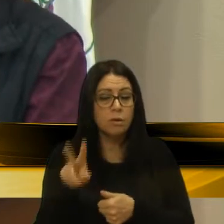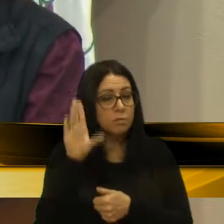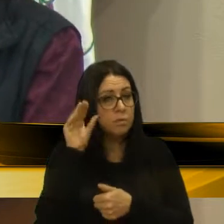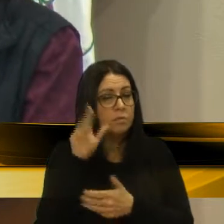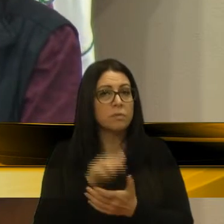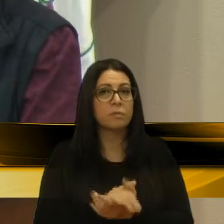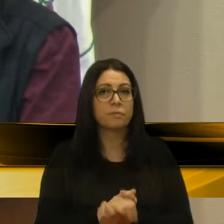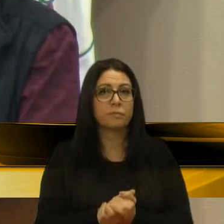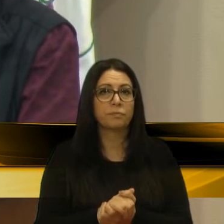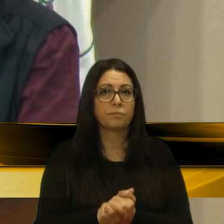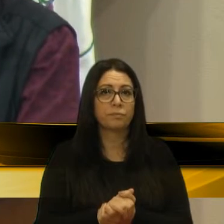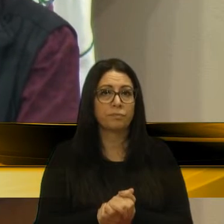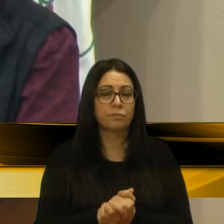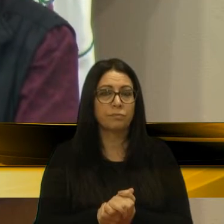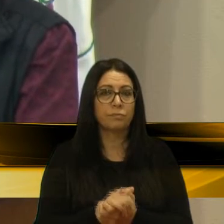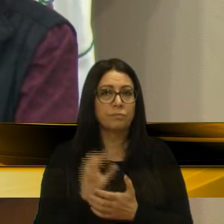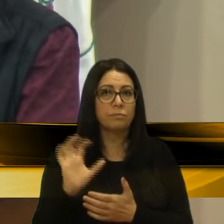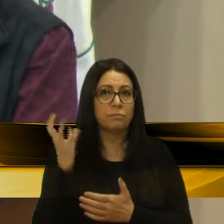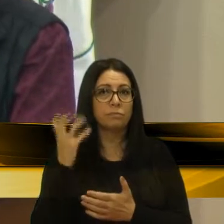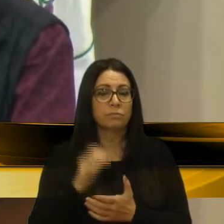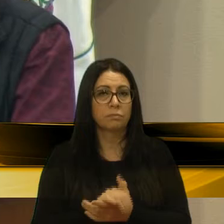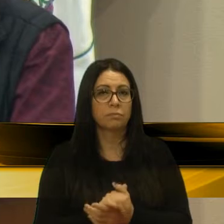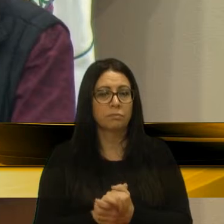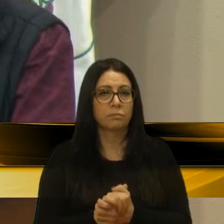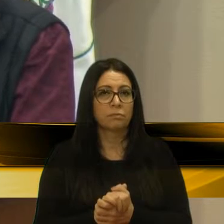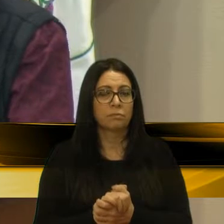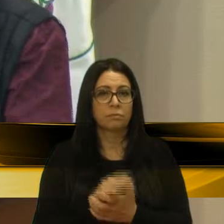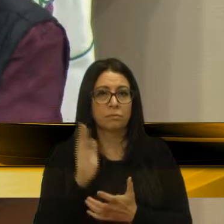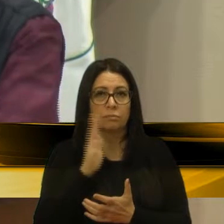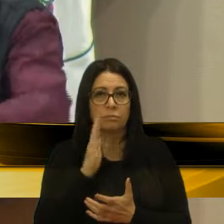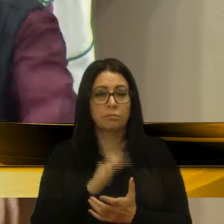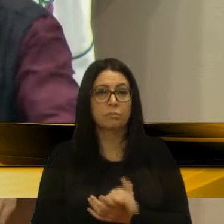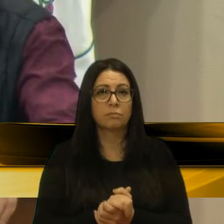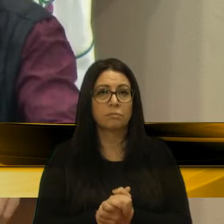seja, resolvido, de, de imediato.